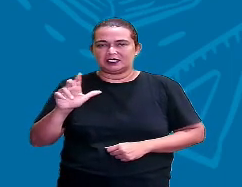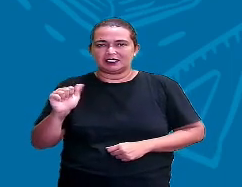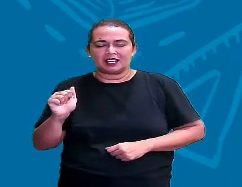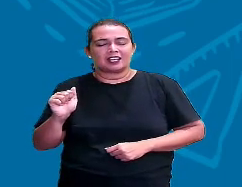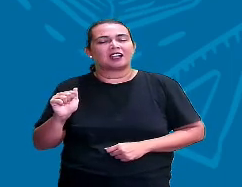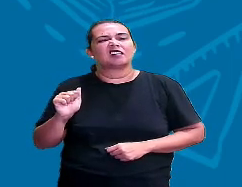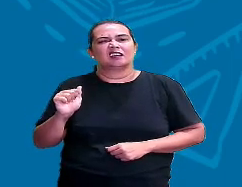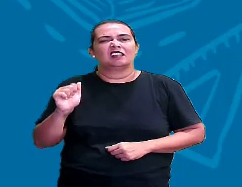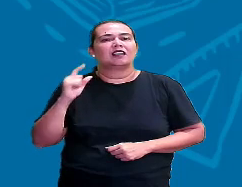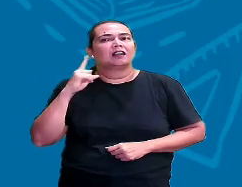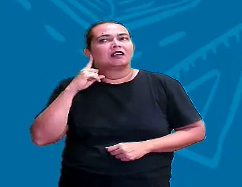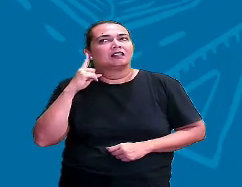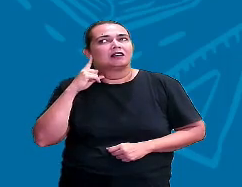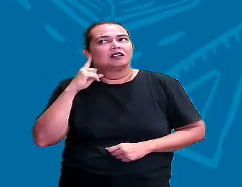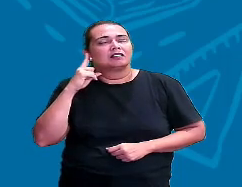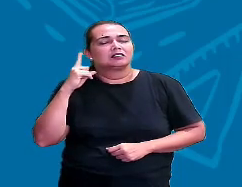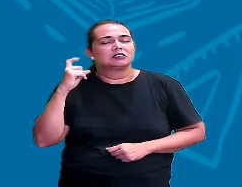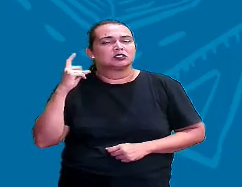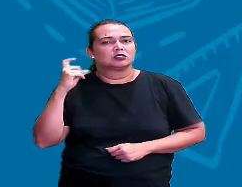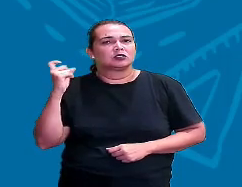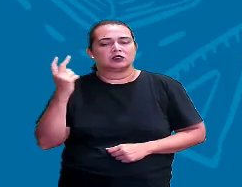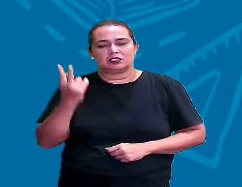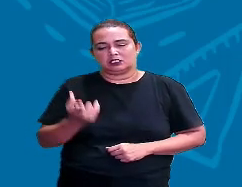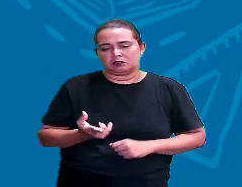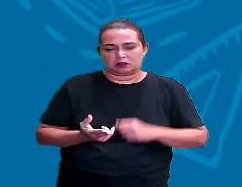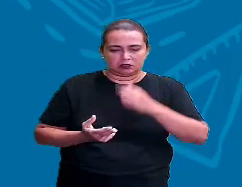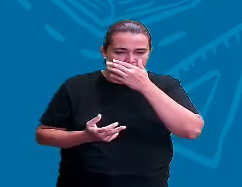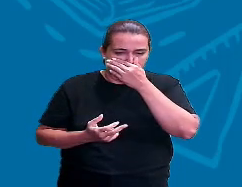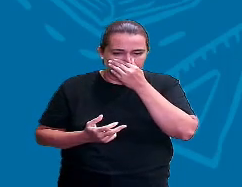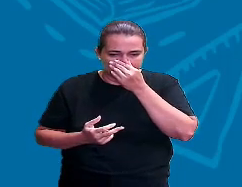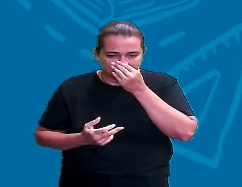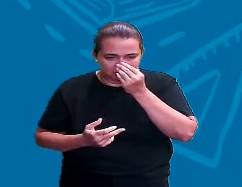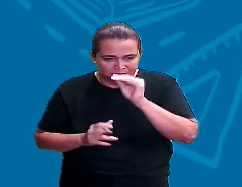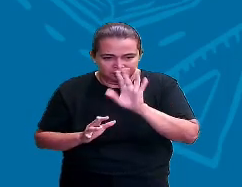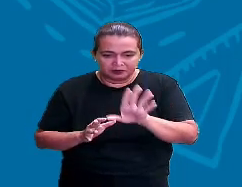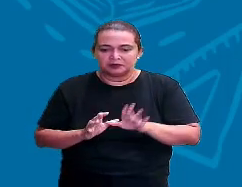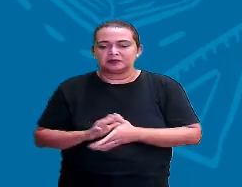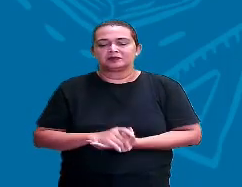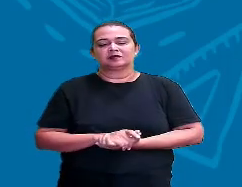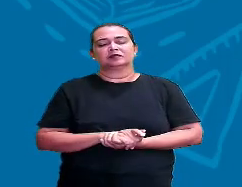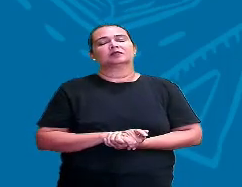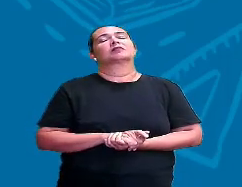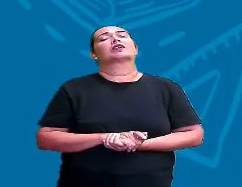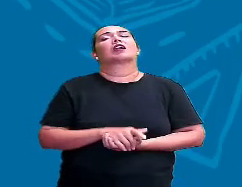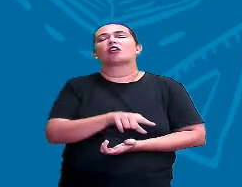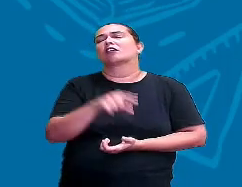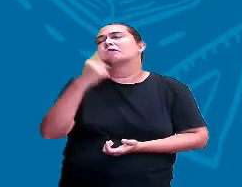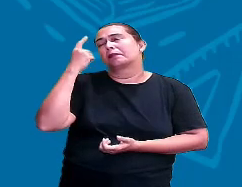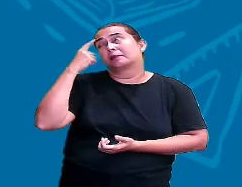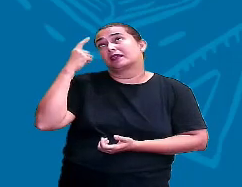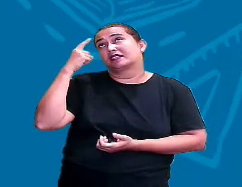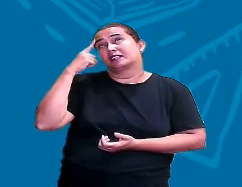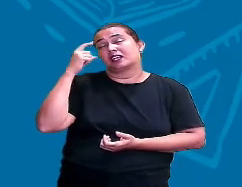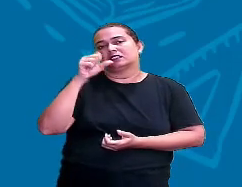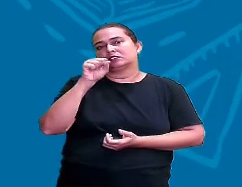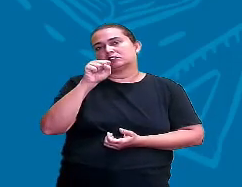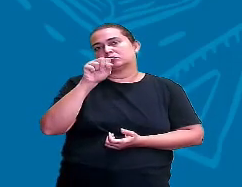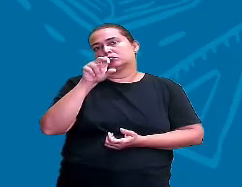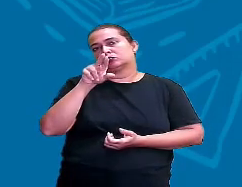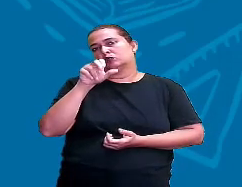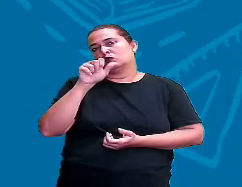sonzinho no final, não é verdade? Agora você, tenta pensar numa palavra que rima com